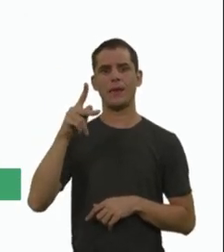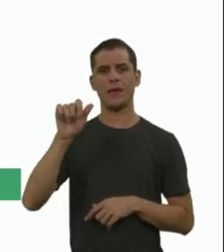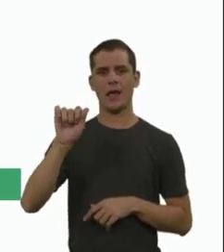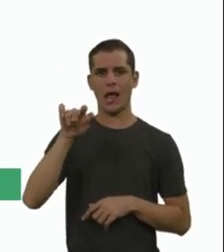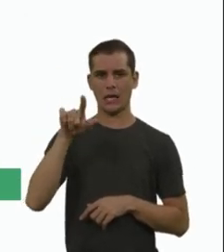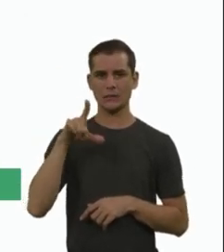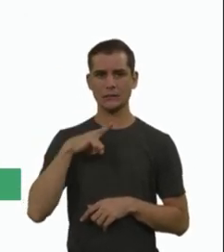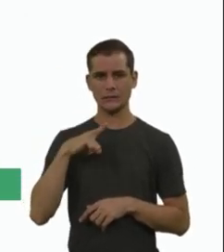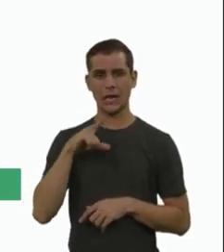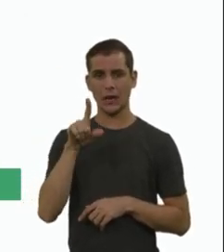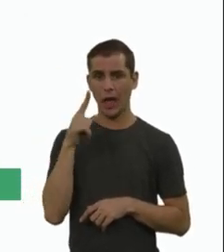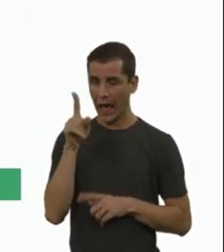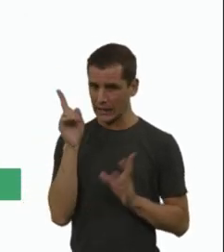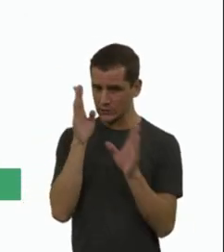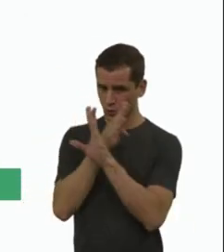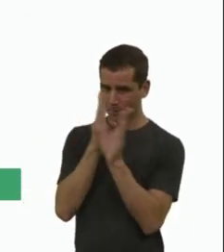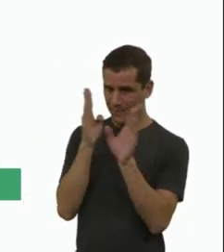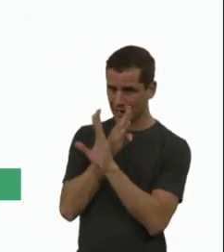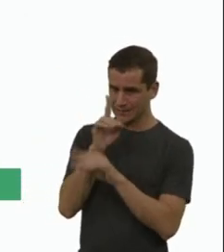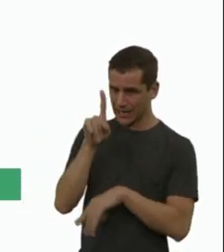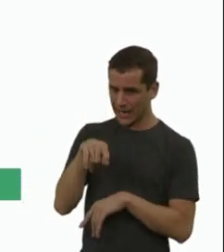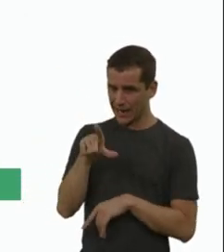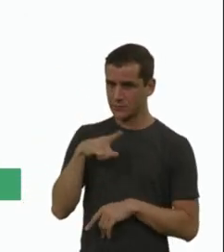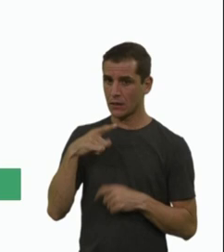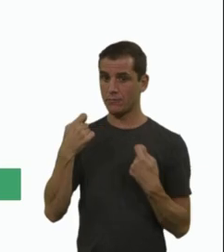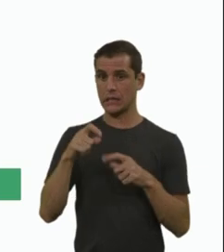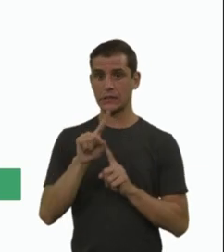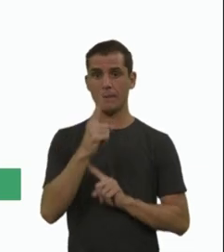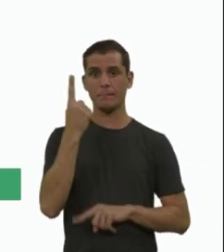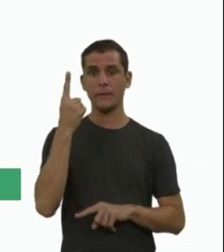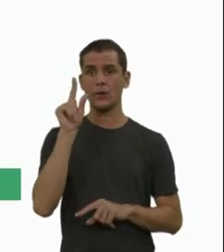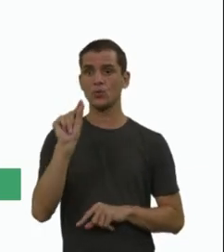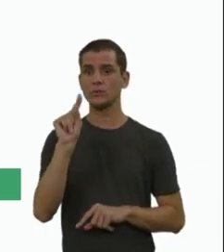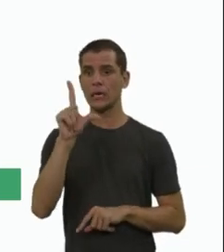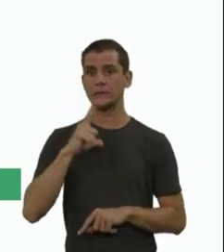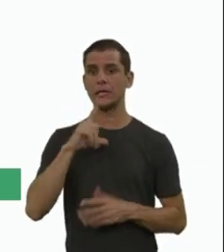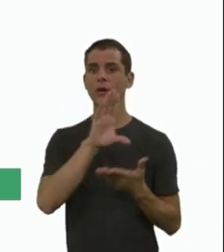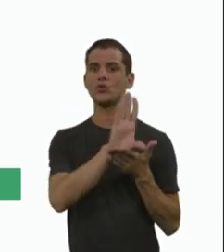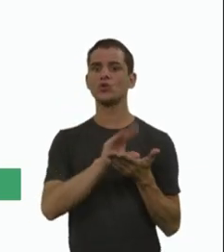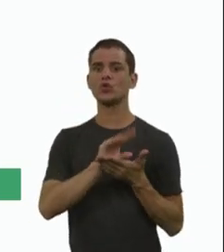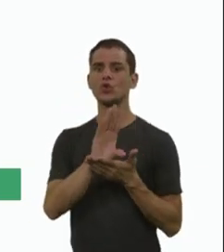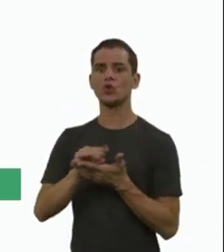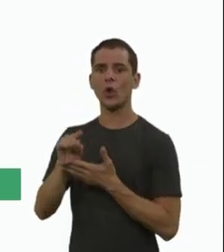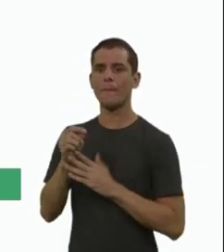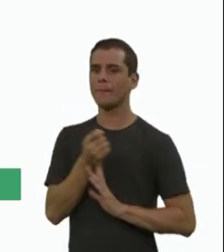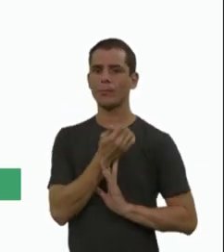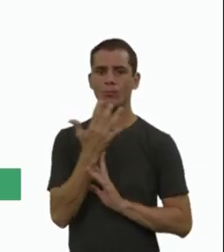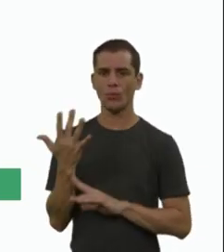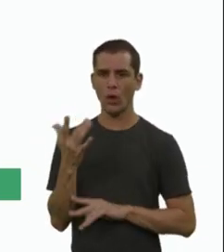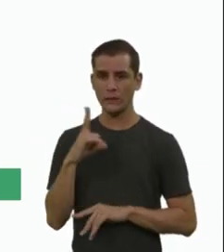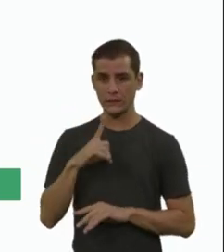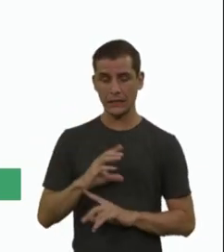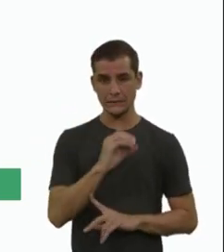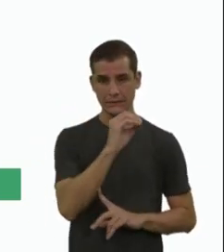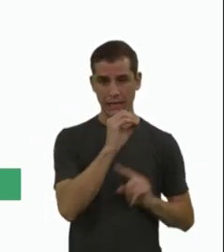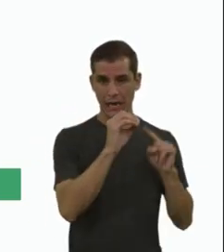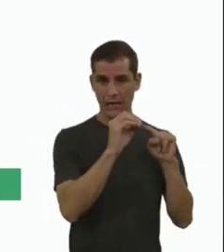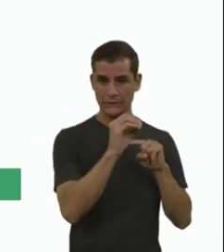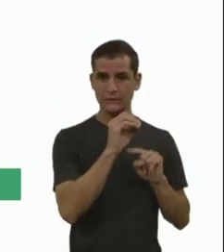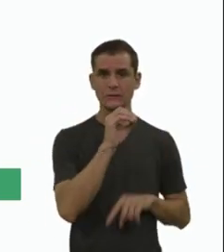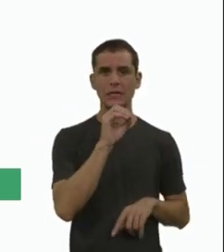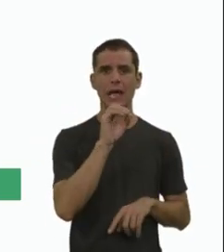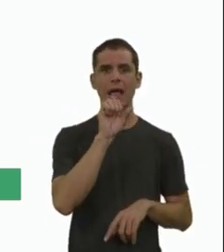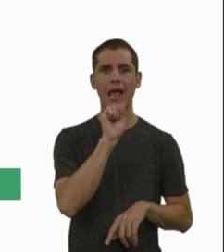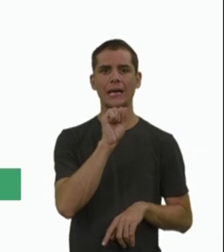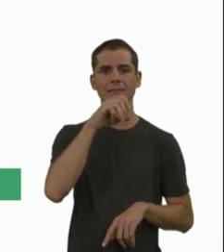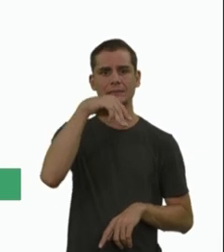eu suspeitei, a primeira coisa que eu vou olhar, quantas cópias normais do gene SMN1, se tiver zero cópias do SMN1,